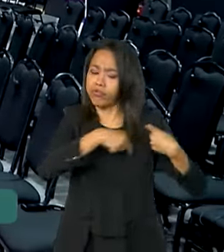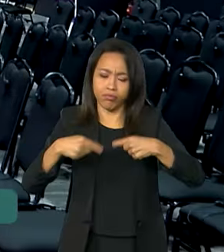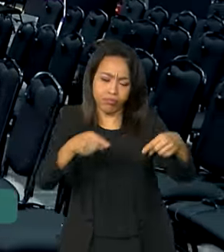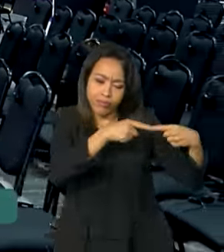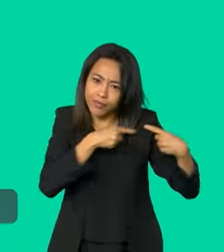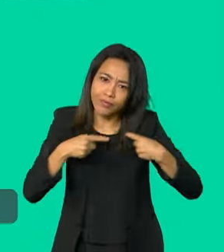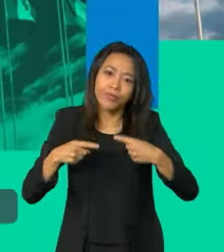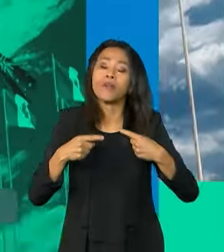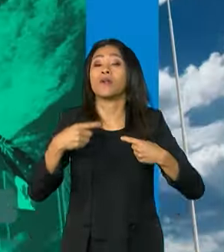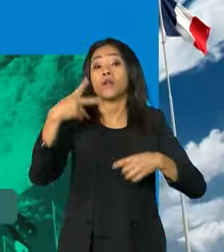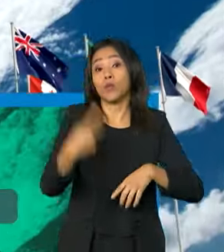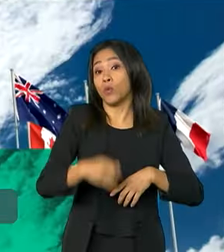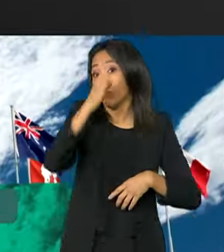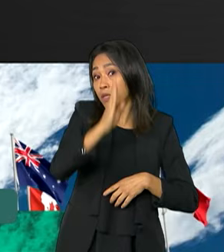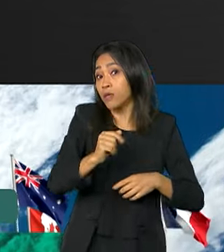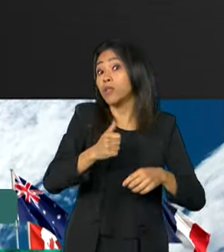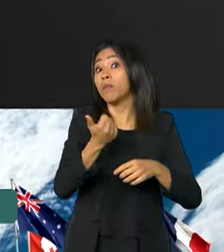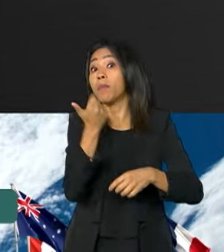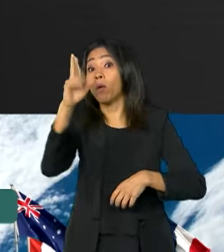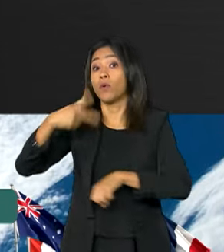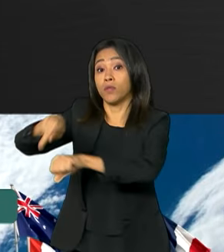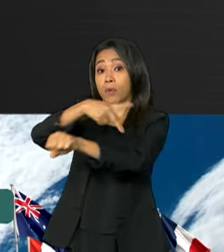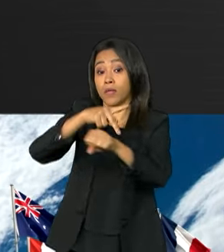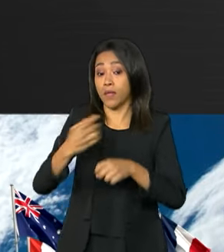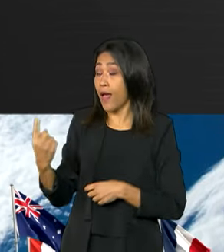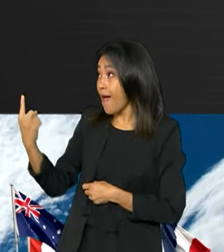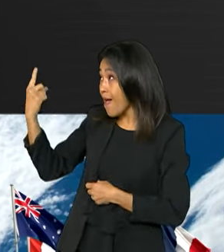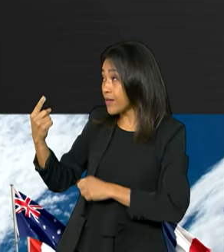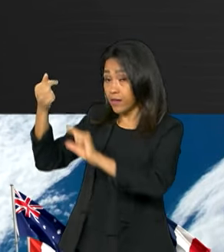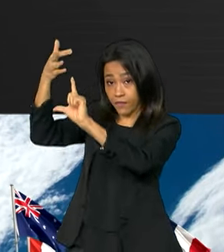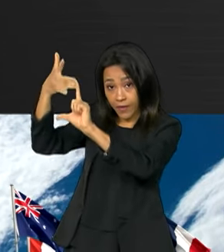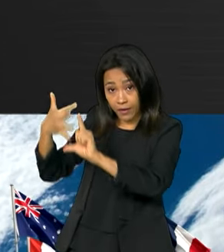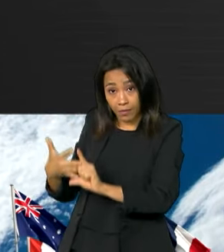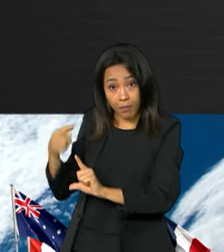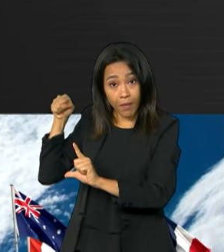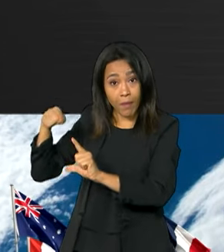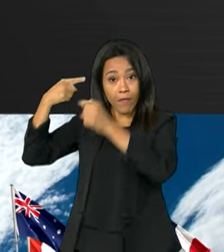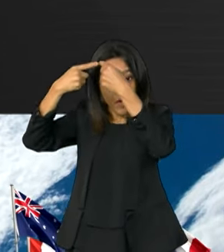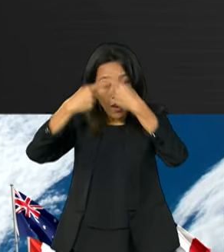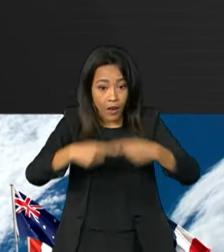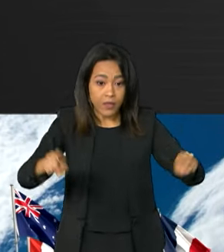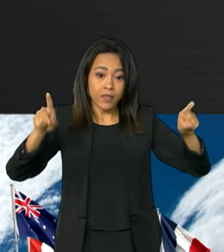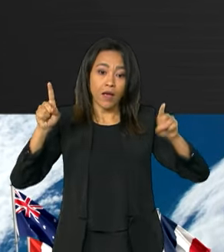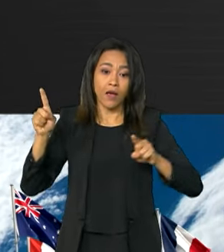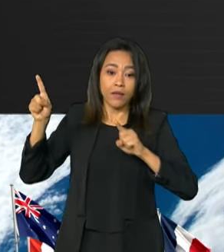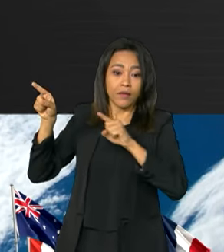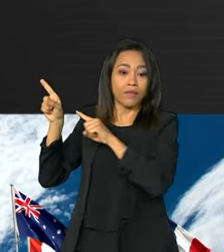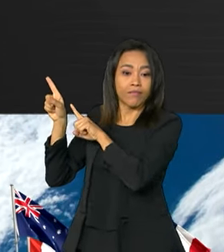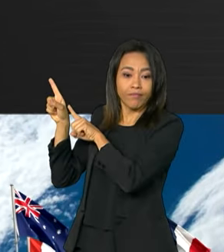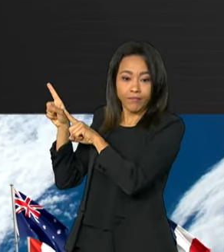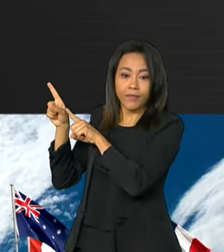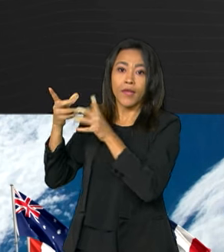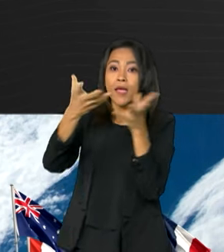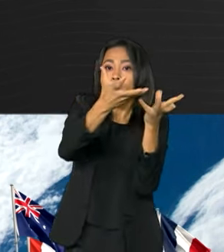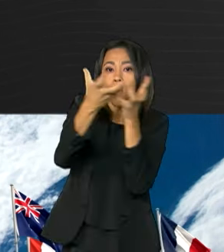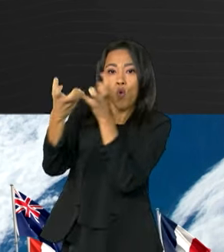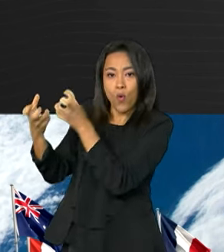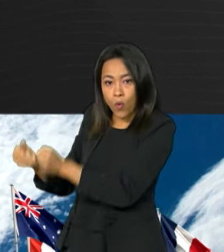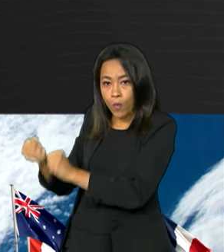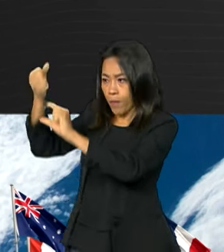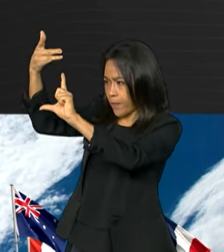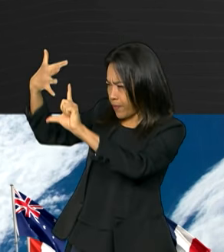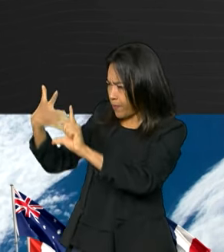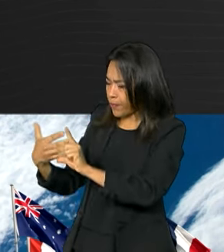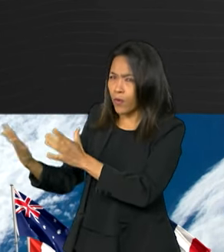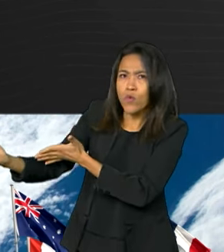estrangeira. A plataforma G20 Participativo, lançada como parte dessa iniciativa, recebeu milhares de